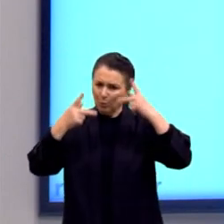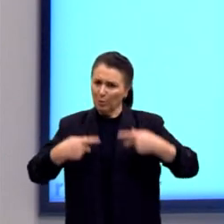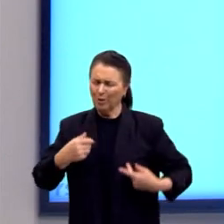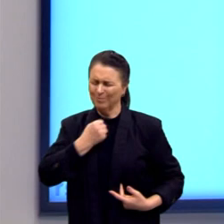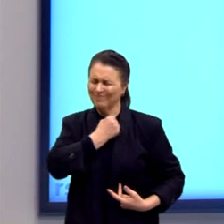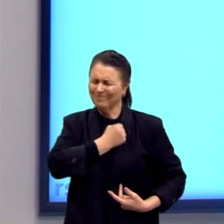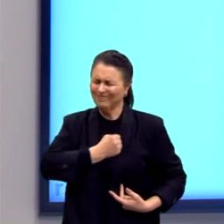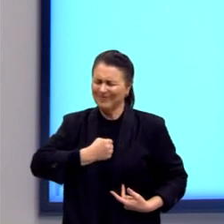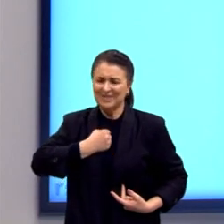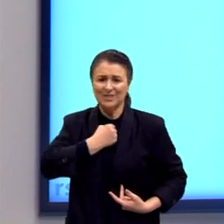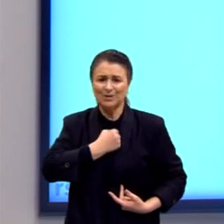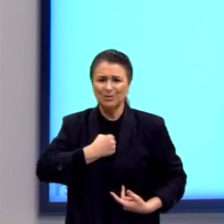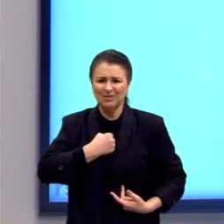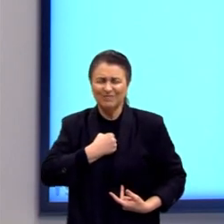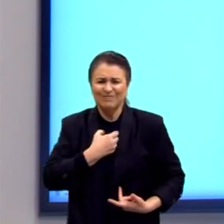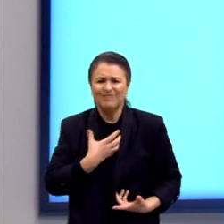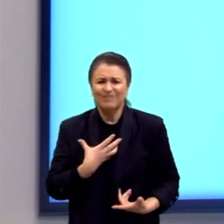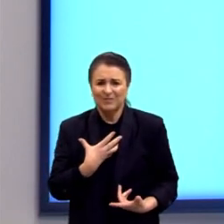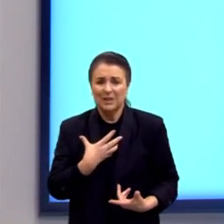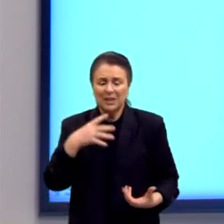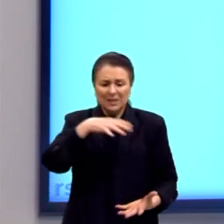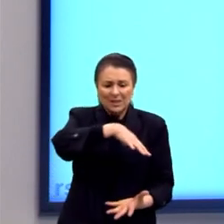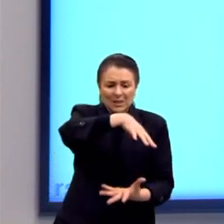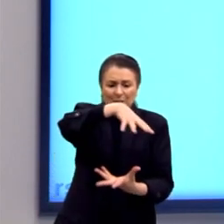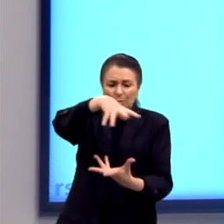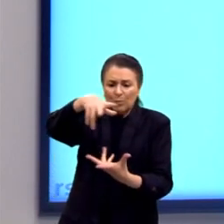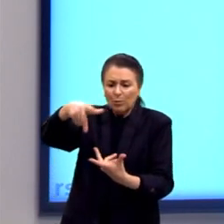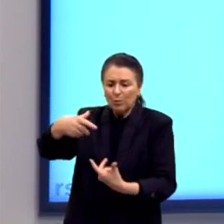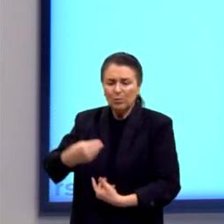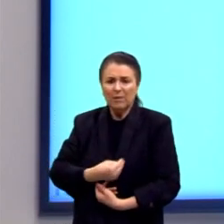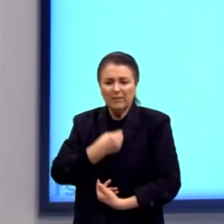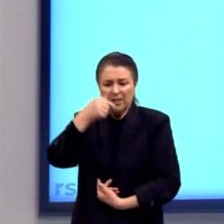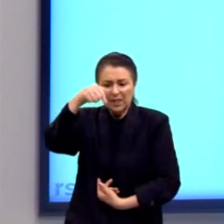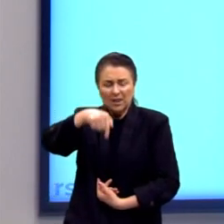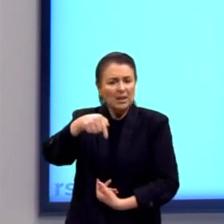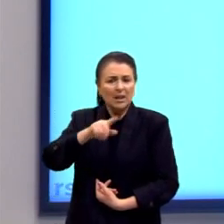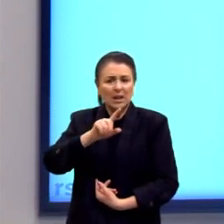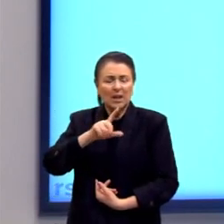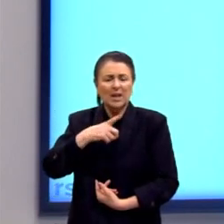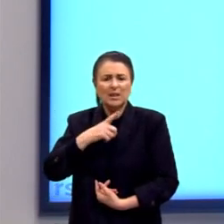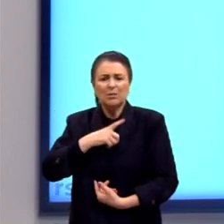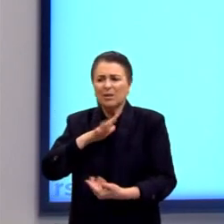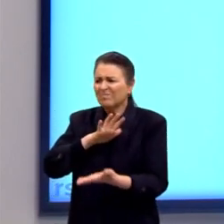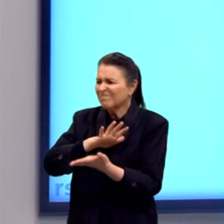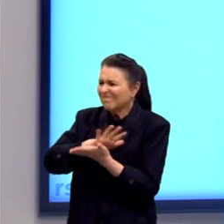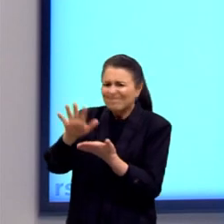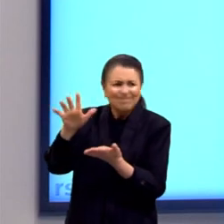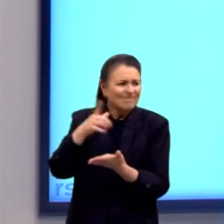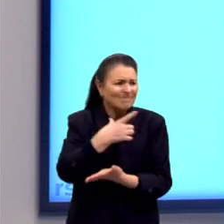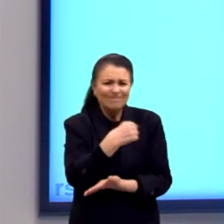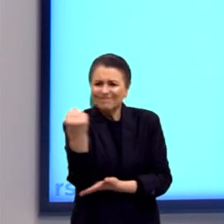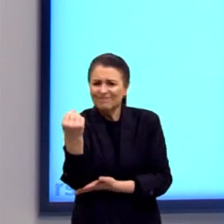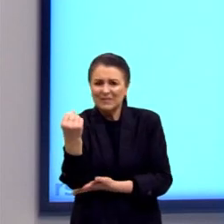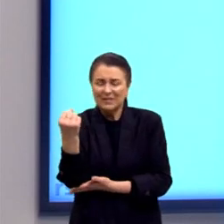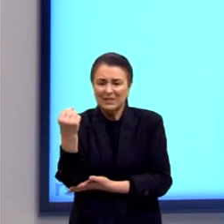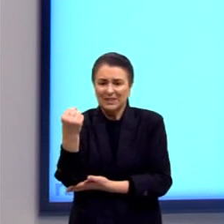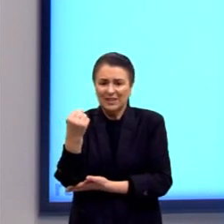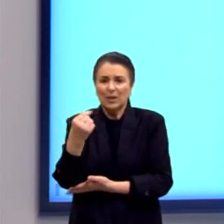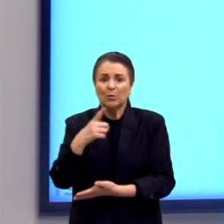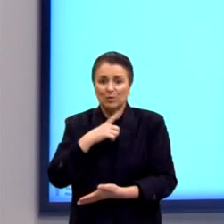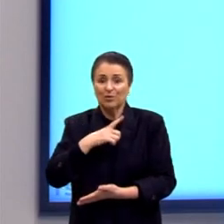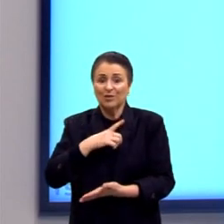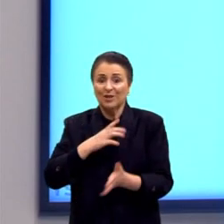o ser humano aqui, nesse mundo, o mundo da vida aqui, sem um outro, fuga, como Sócrates ou Platão haviam proposto.